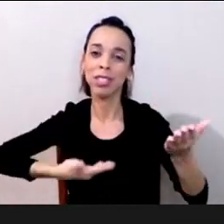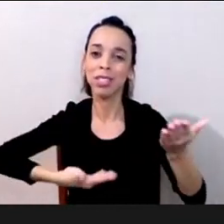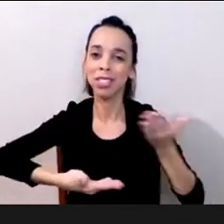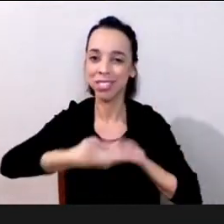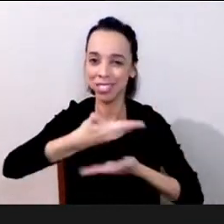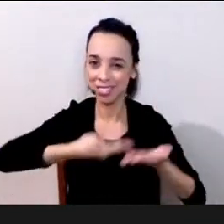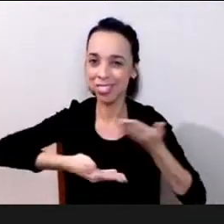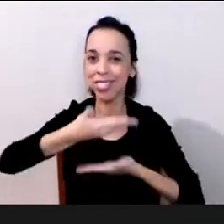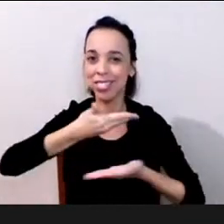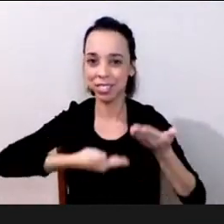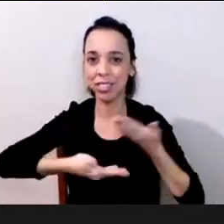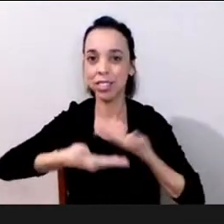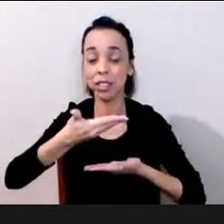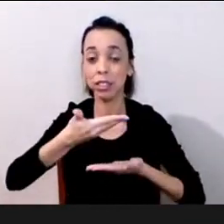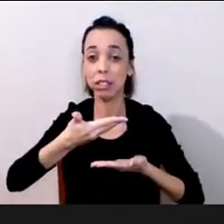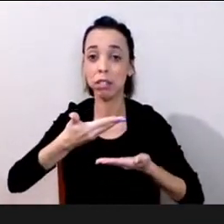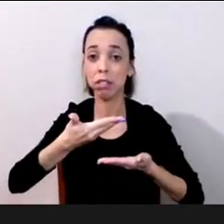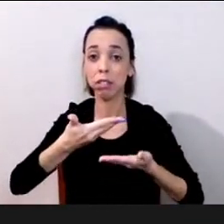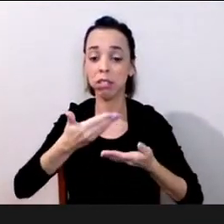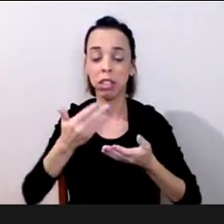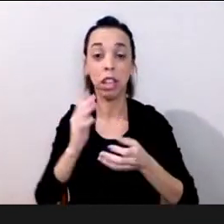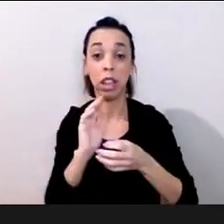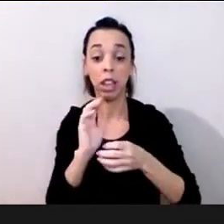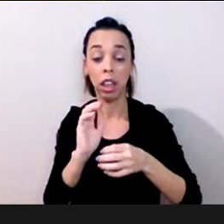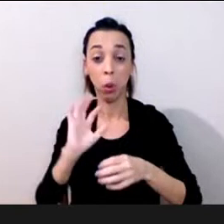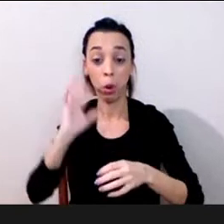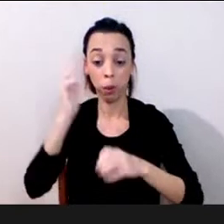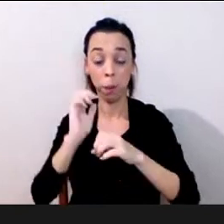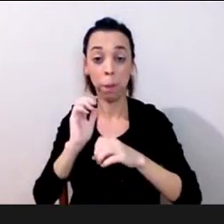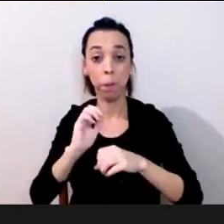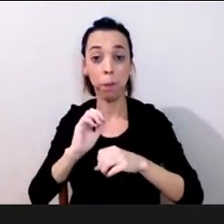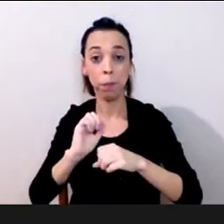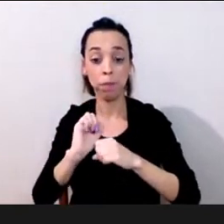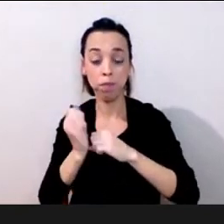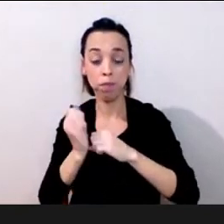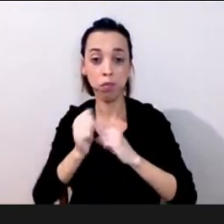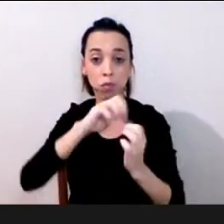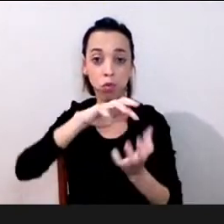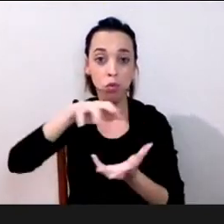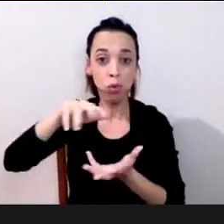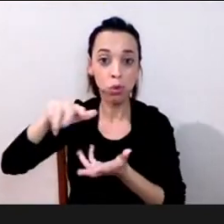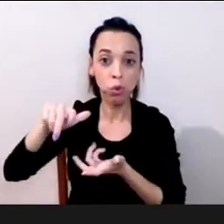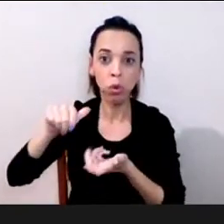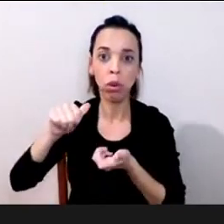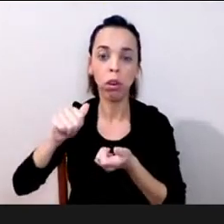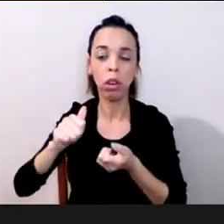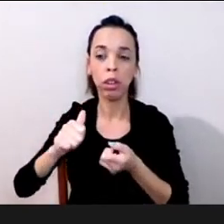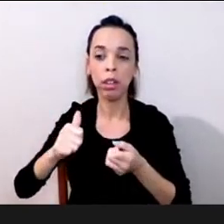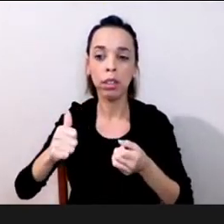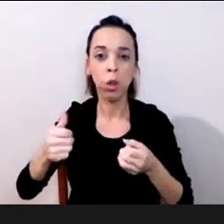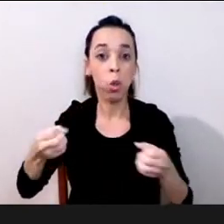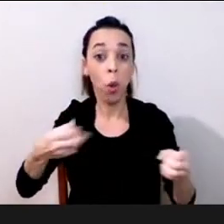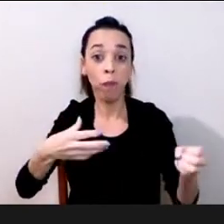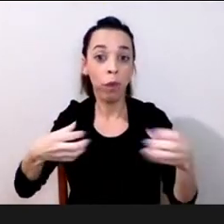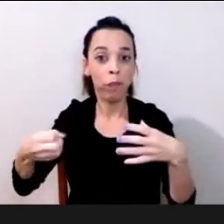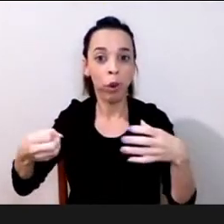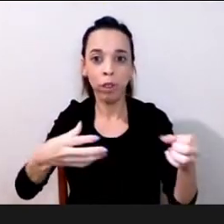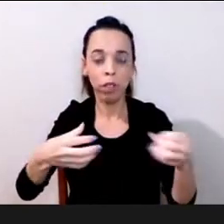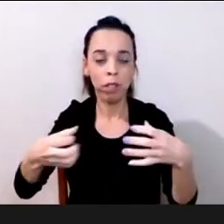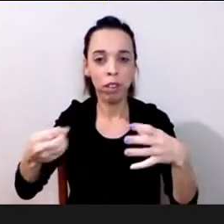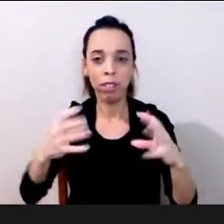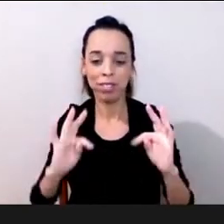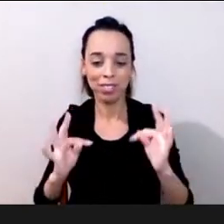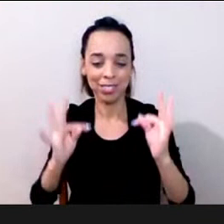e durante a pandemia surgiram muitas né então hoje a gente tem eu acho que um desafio que a gente tem nesse contexto de mudança de